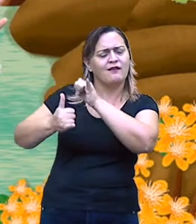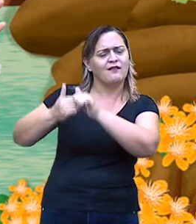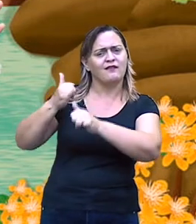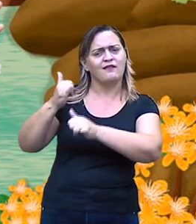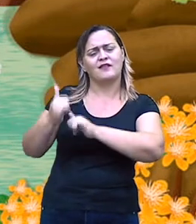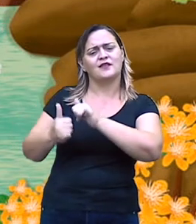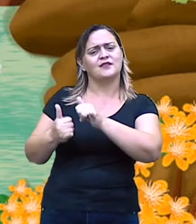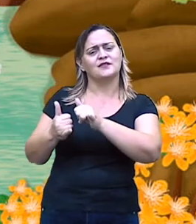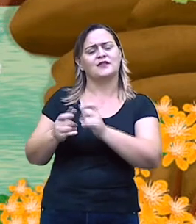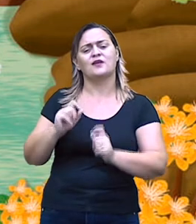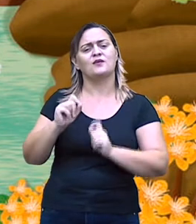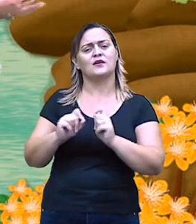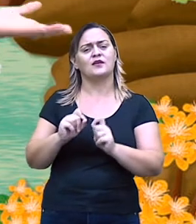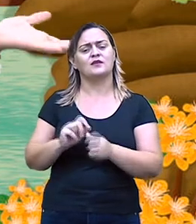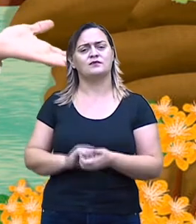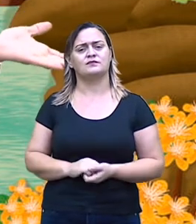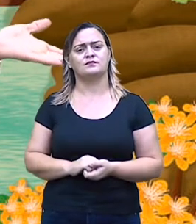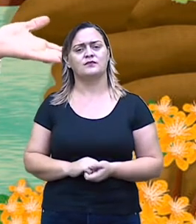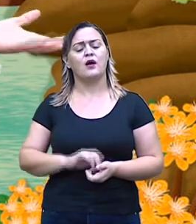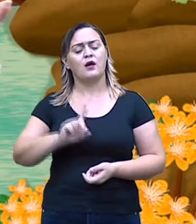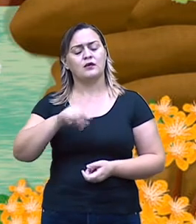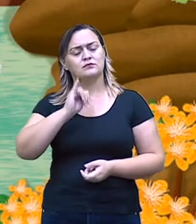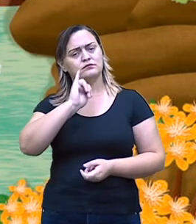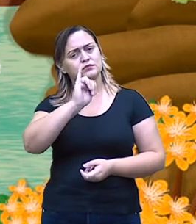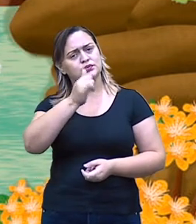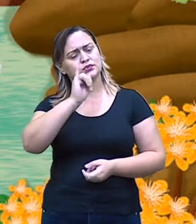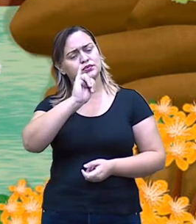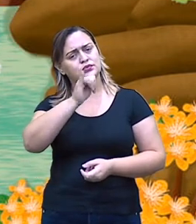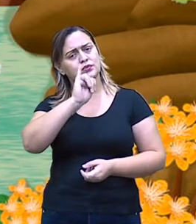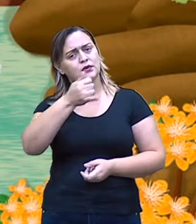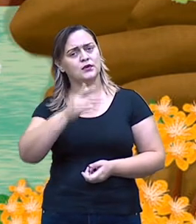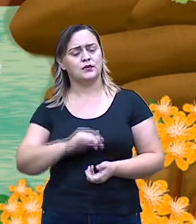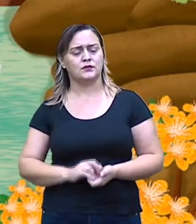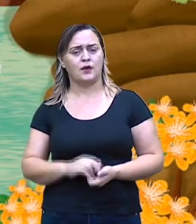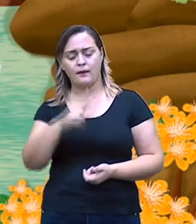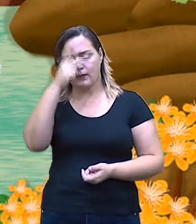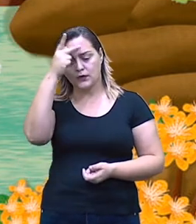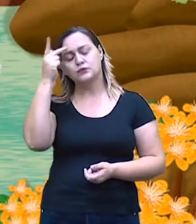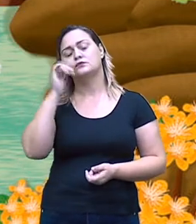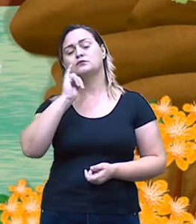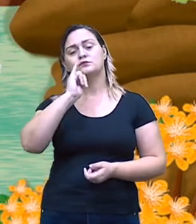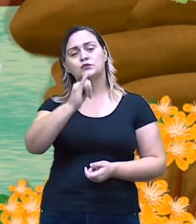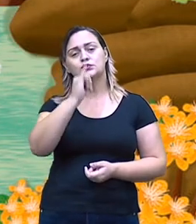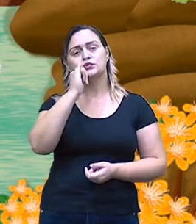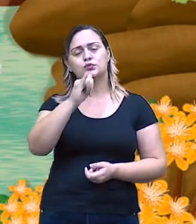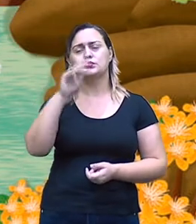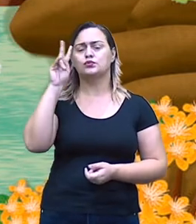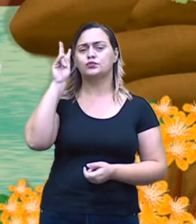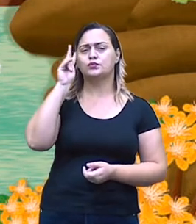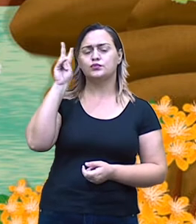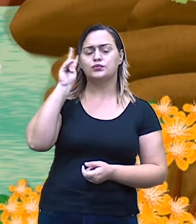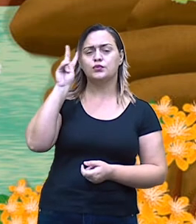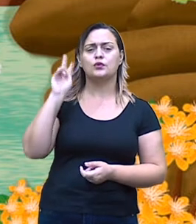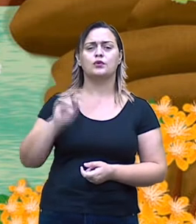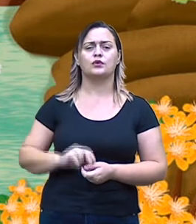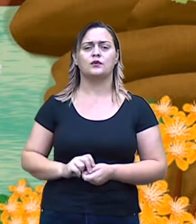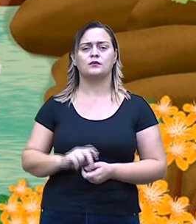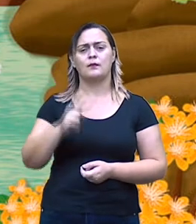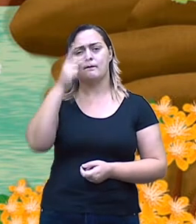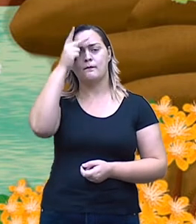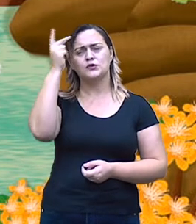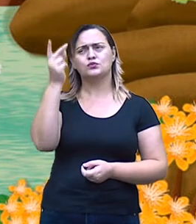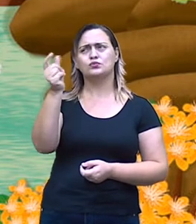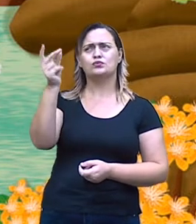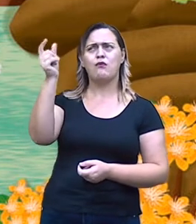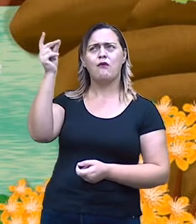outro lado, as lendas, elas são relatos. Eventos, né? Históricos. De pessoas, né? Da antiguidade.